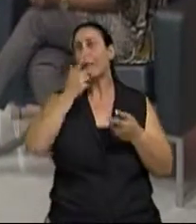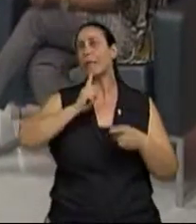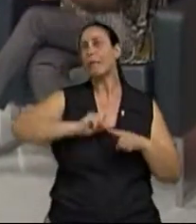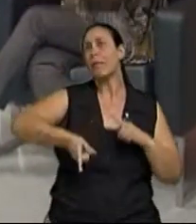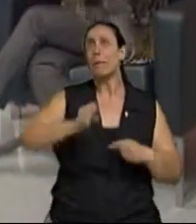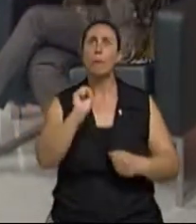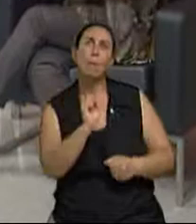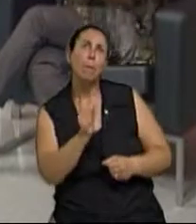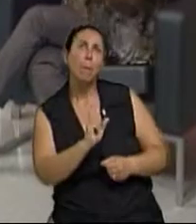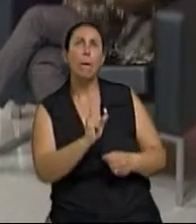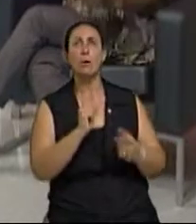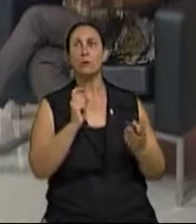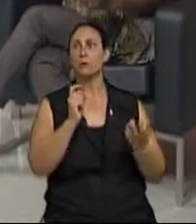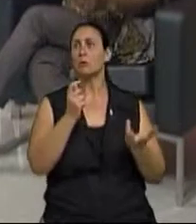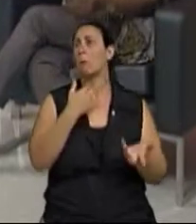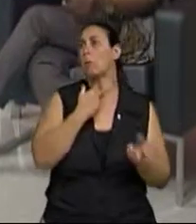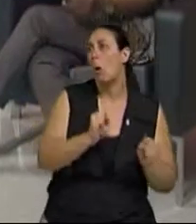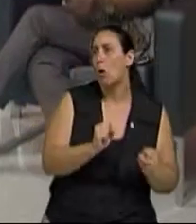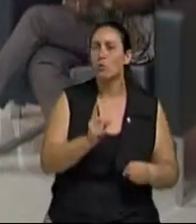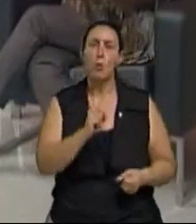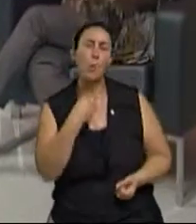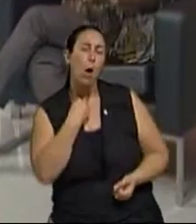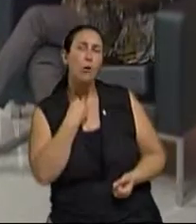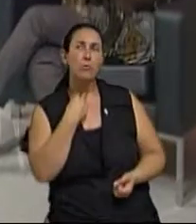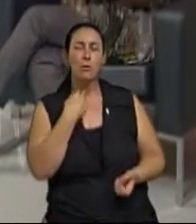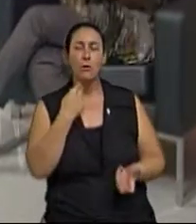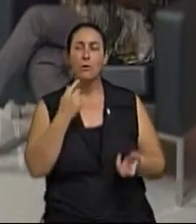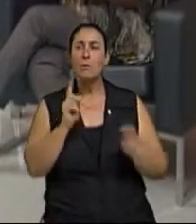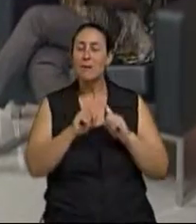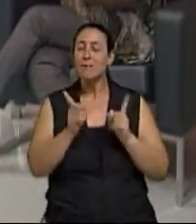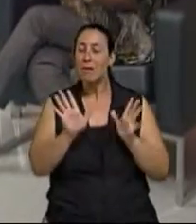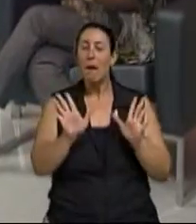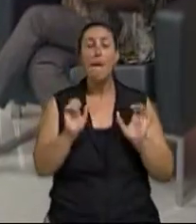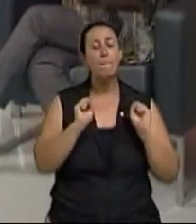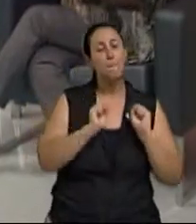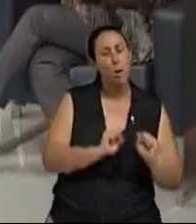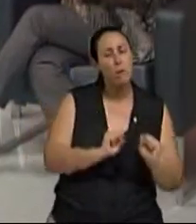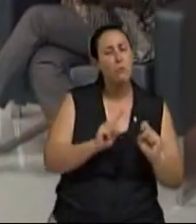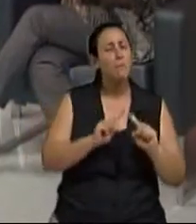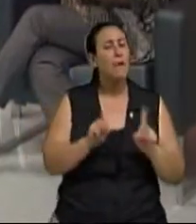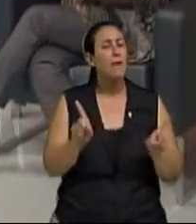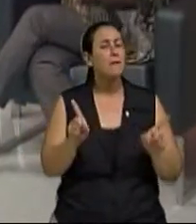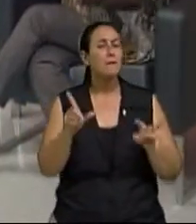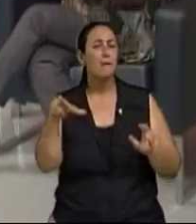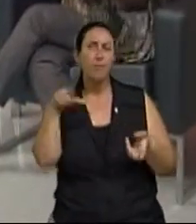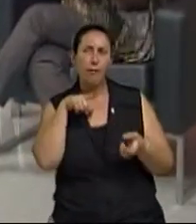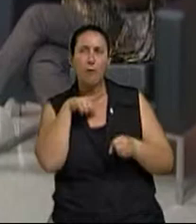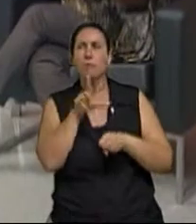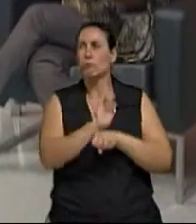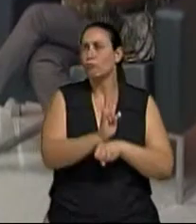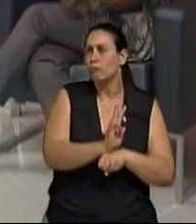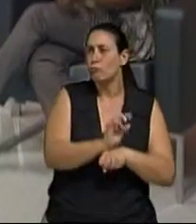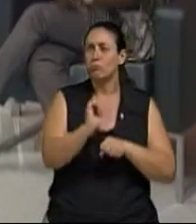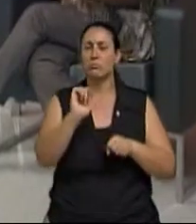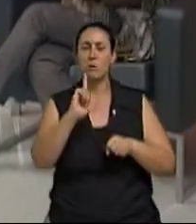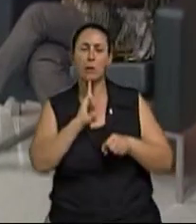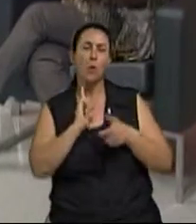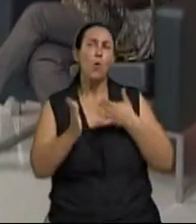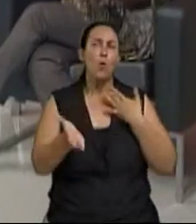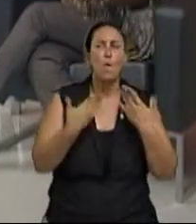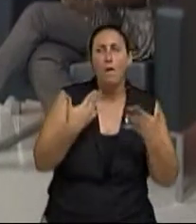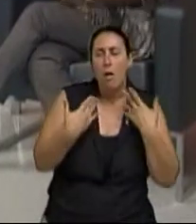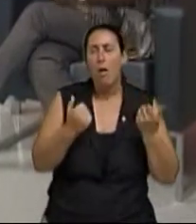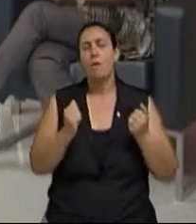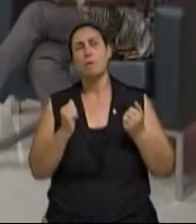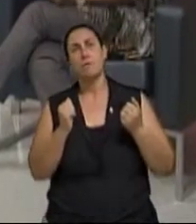completamente diferente do não pode. Exato. Pode, mas ali, com uma certa supervisão, com uma certa conversa, com